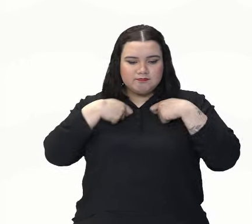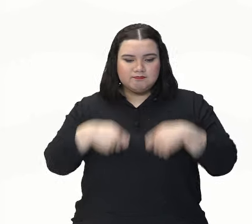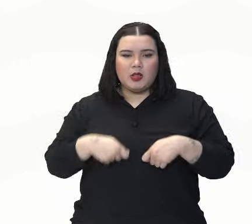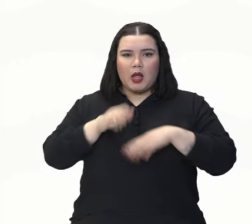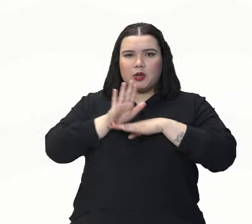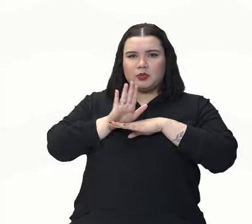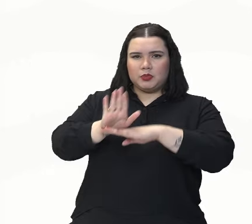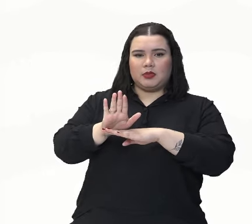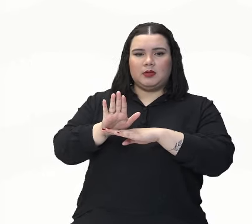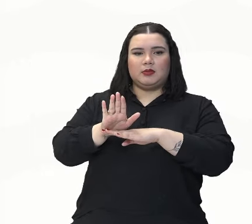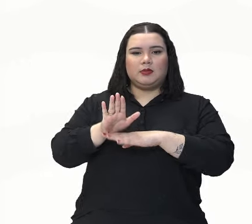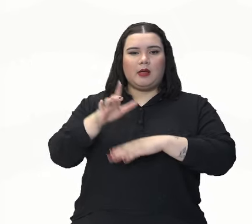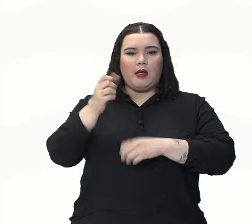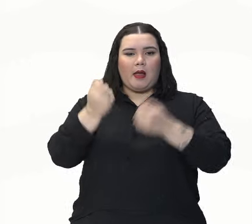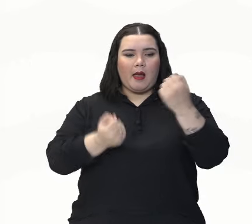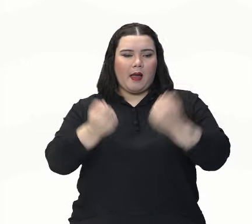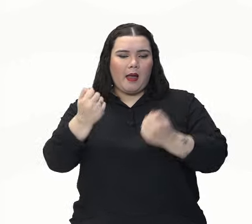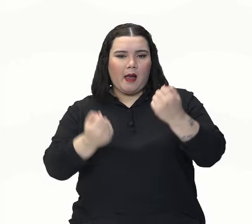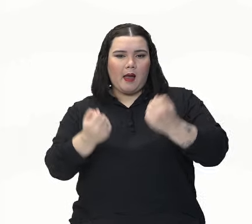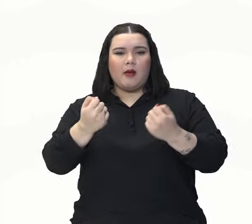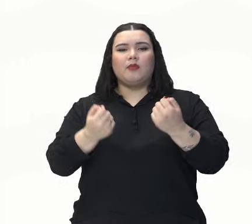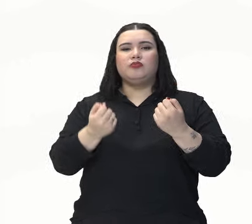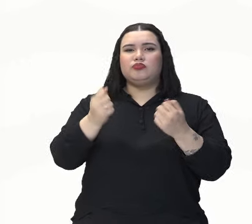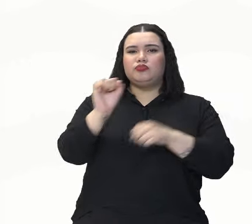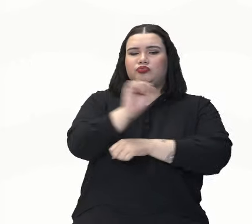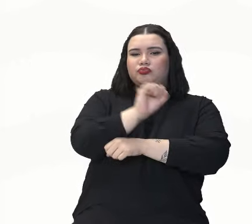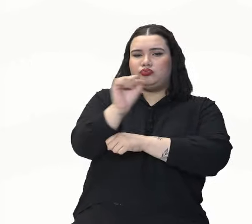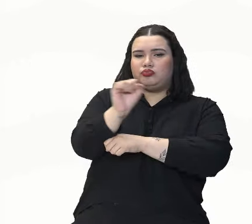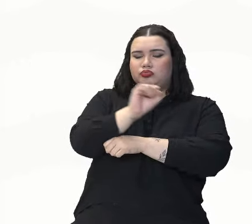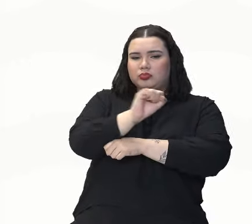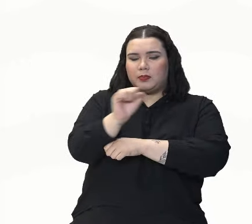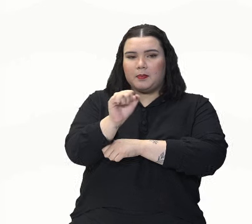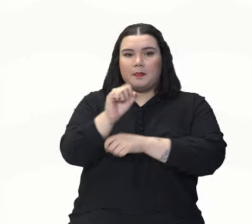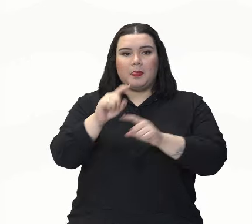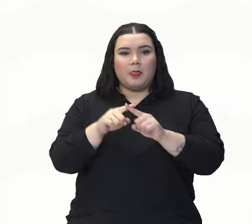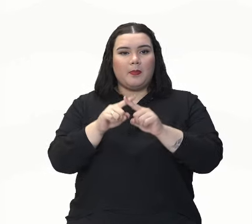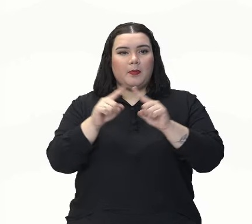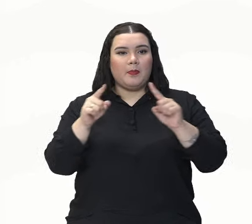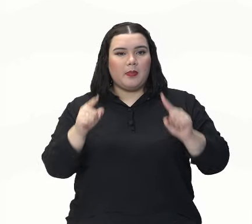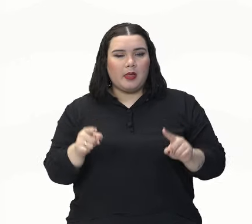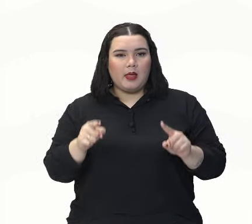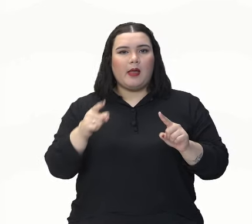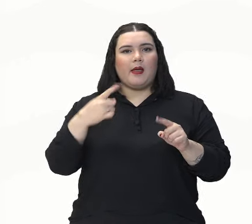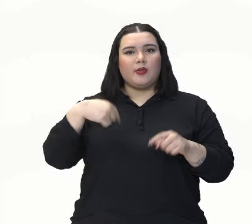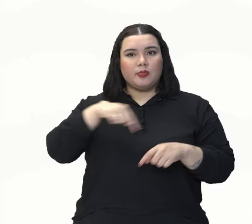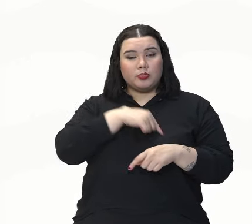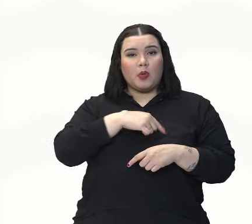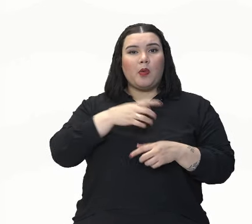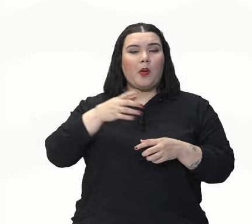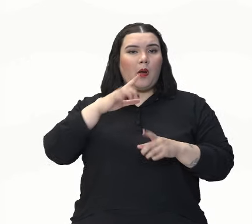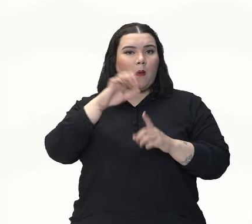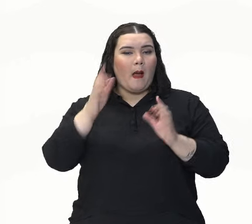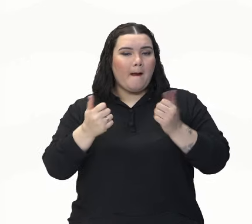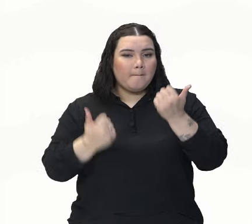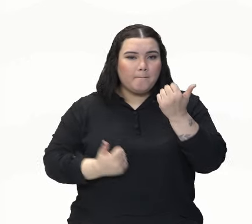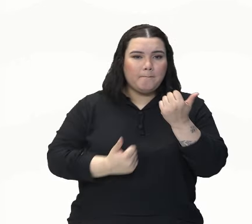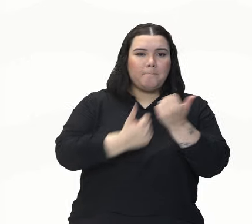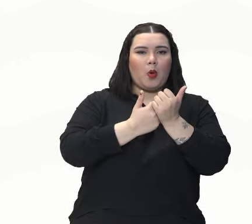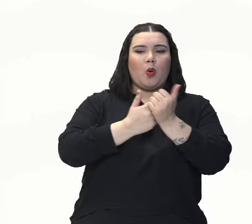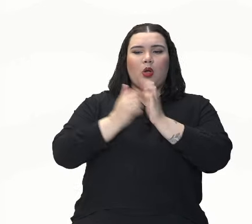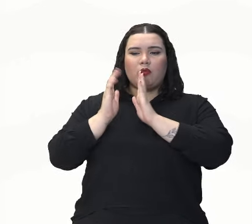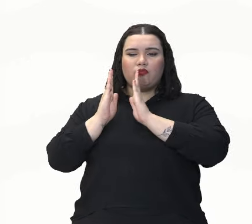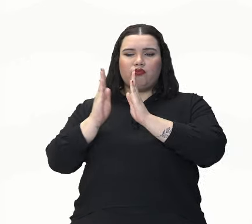Dirigimos carro, mas damos a maior força para as ciclovias.